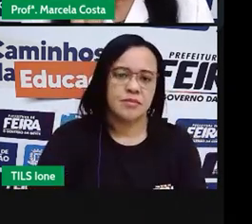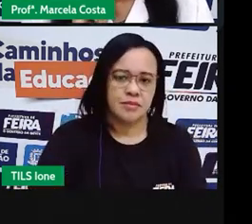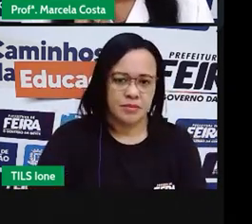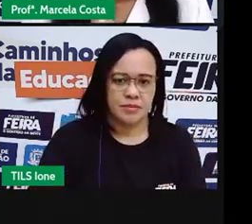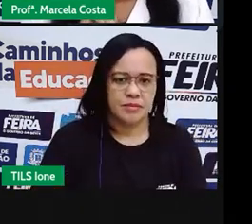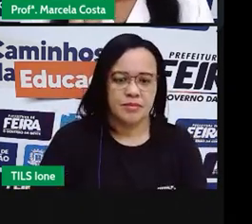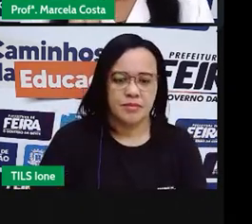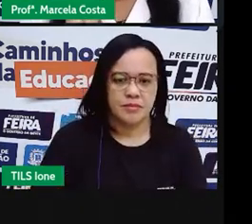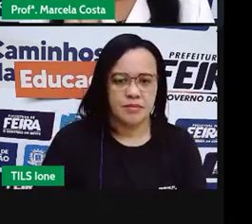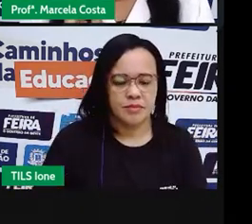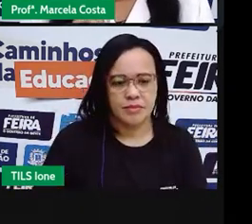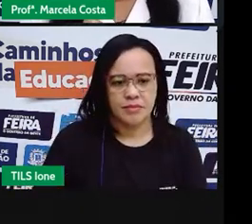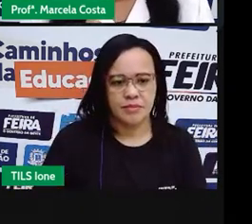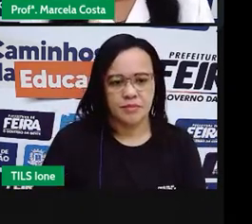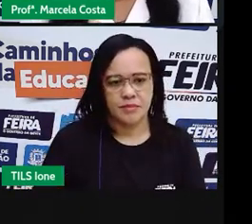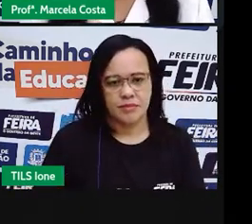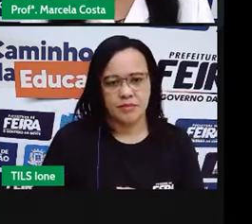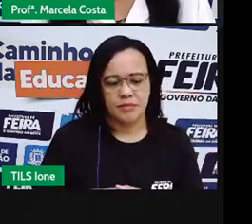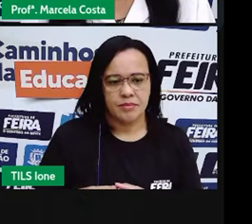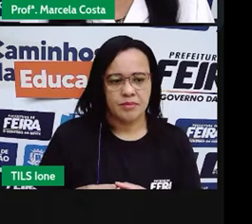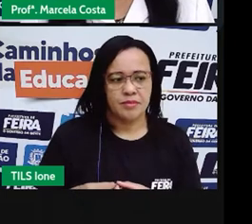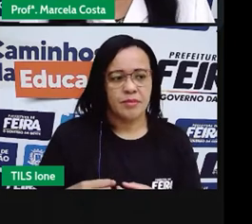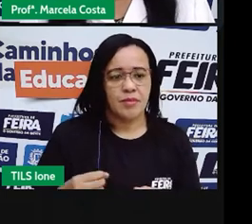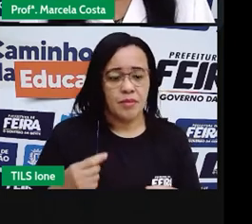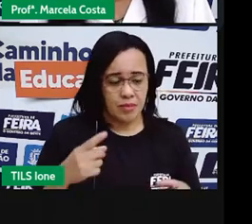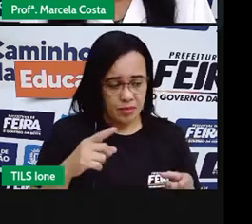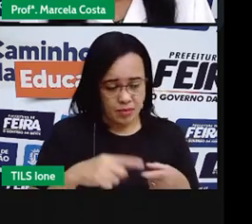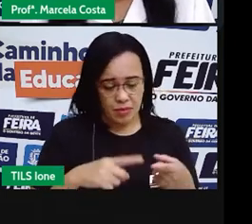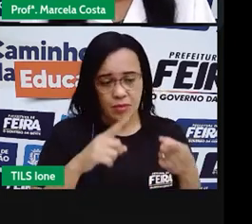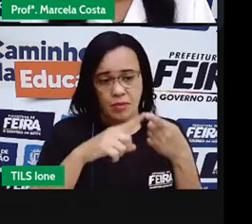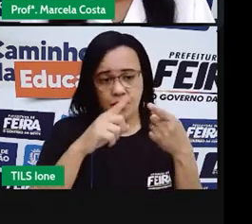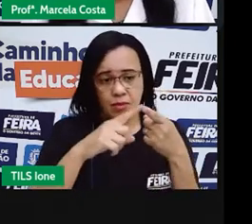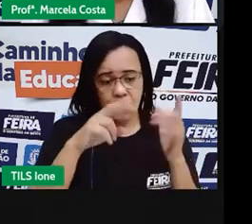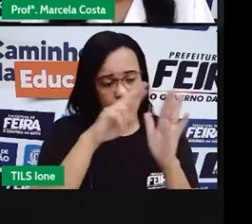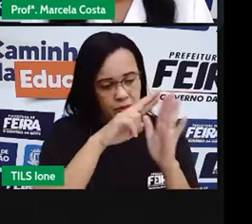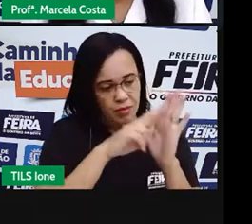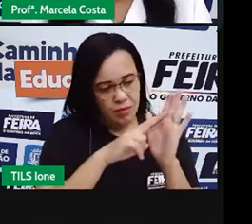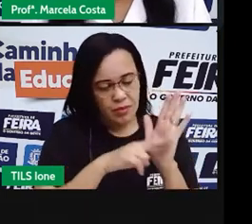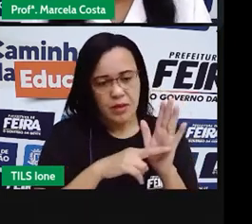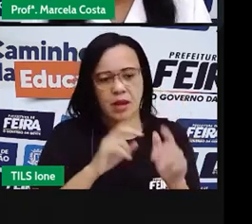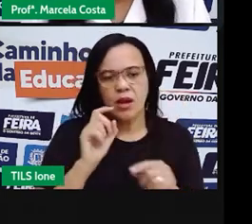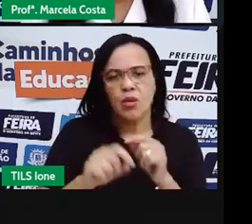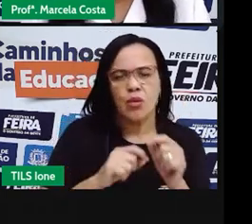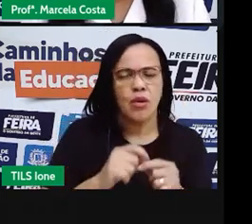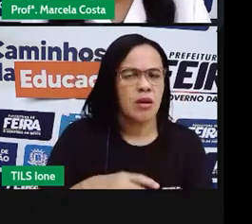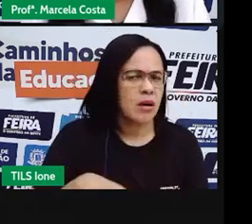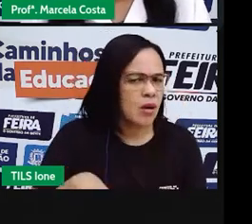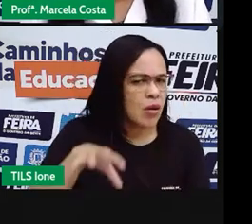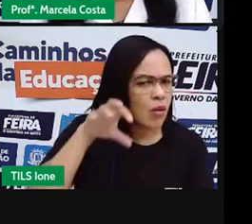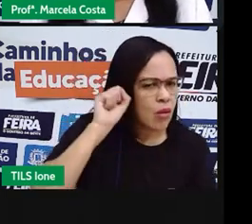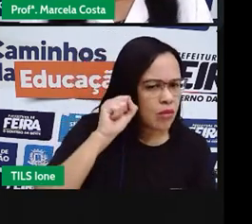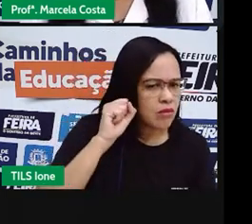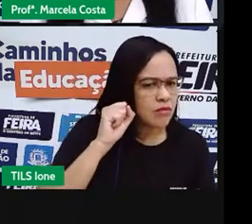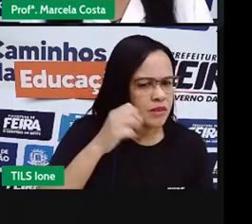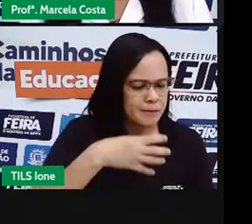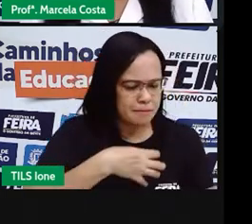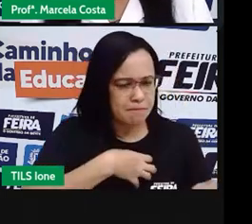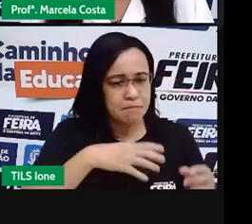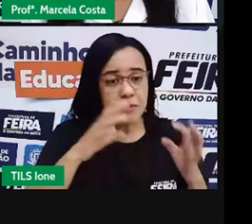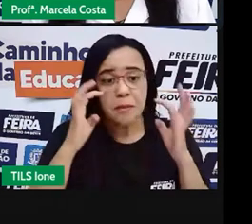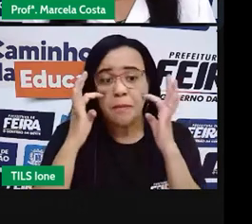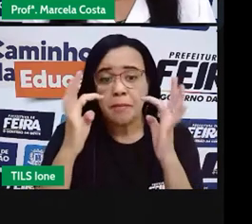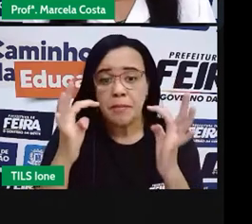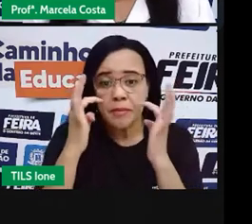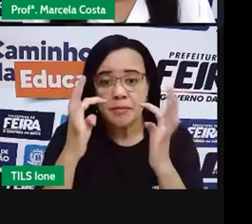Então, o Deus Negras, eu ouço a professora com atenção. Isso é muito importante. É